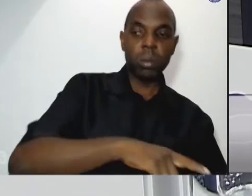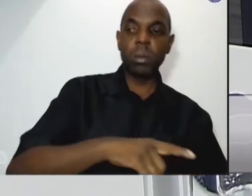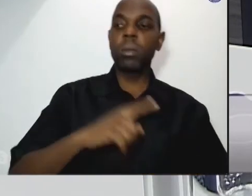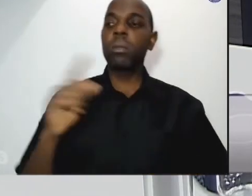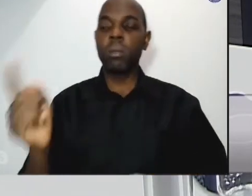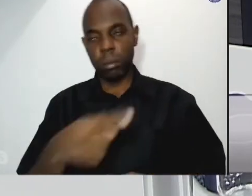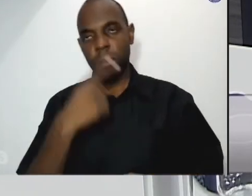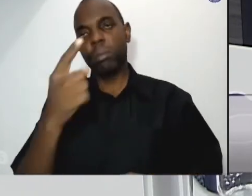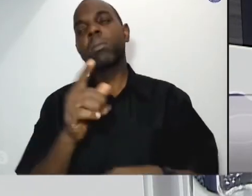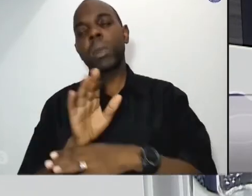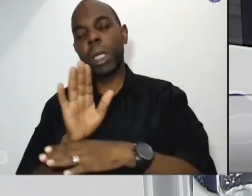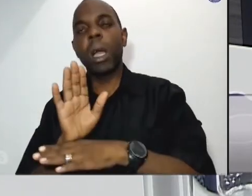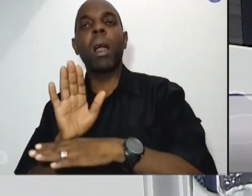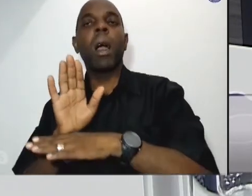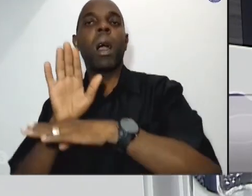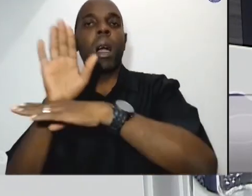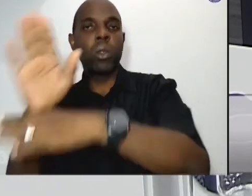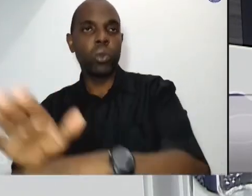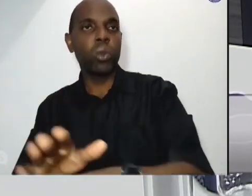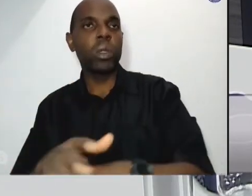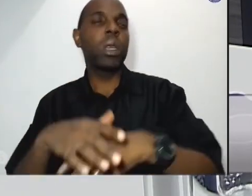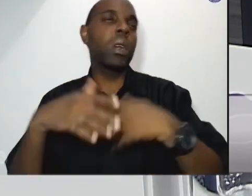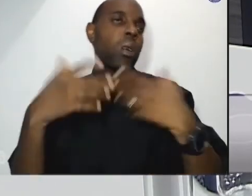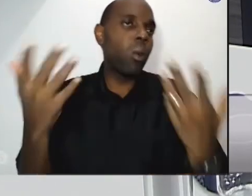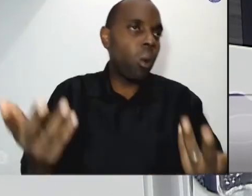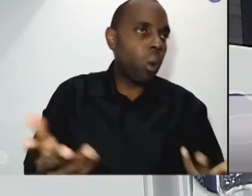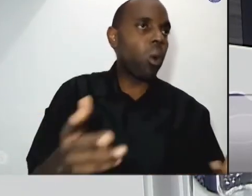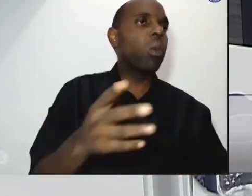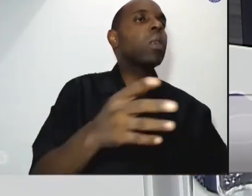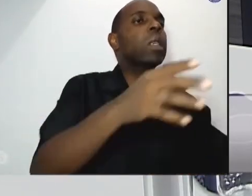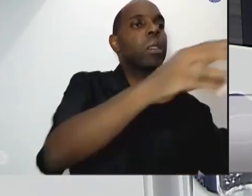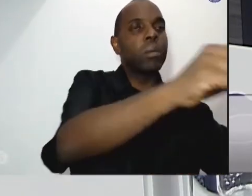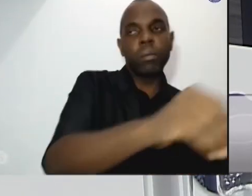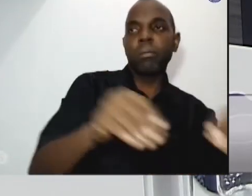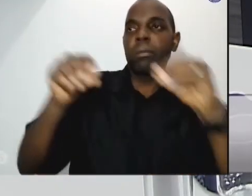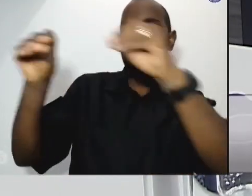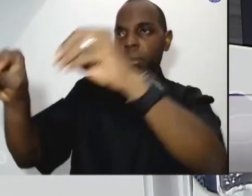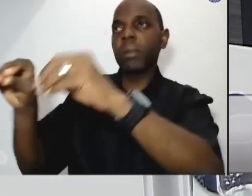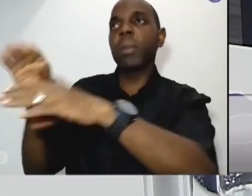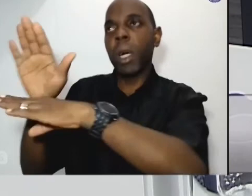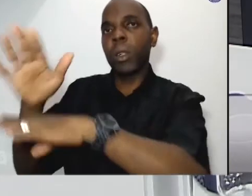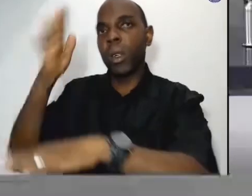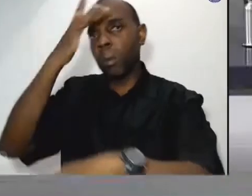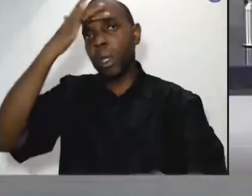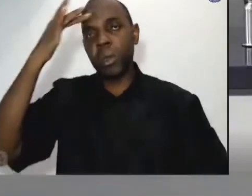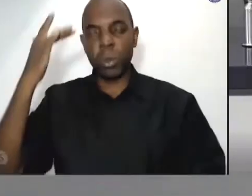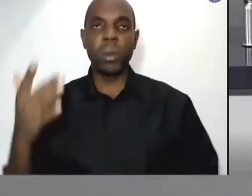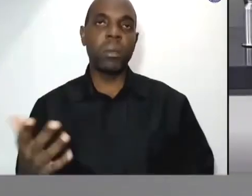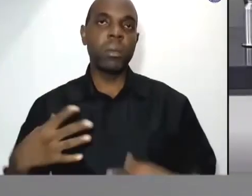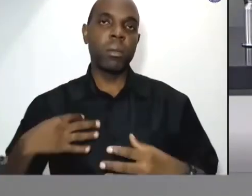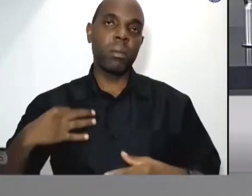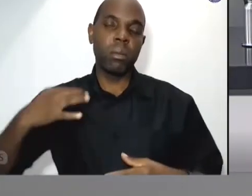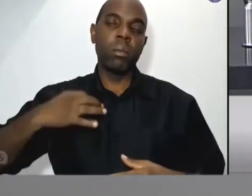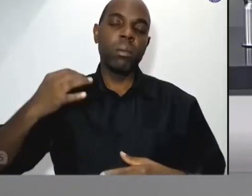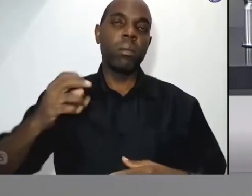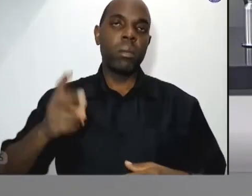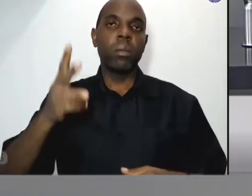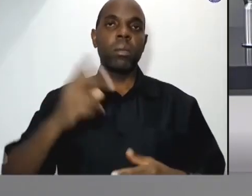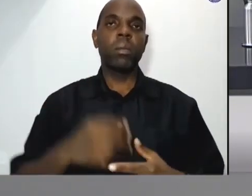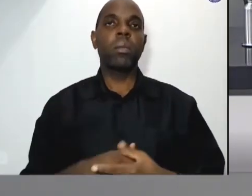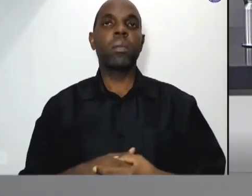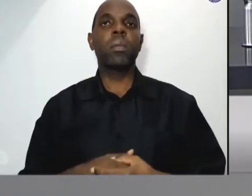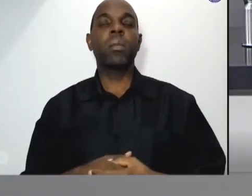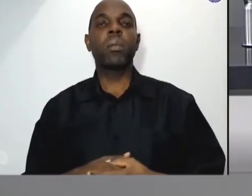ou fazer um encaminhamento mas a gente está sempre à disposição Obrigada Cíntia é a última vez que eu pergunto ao